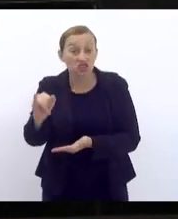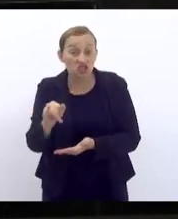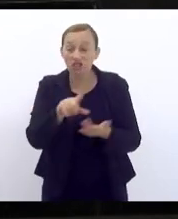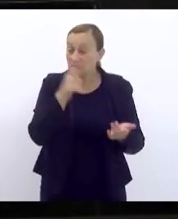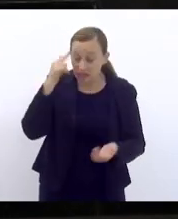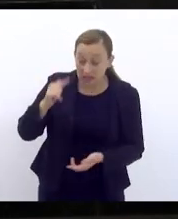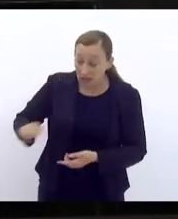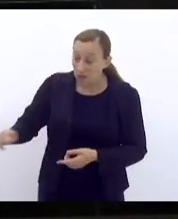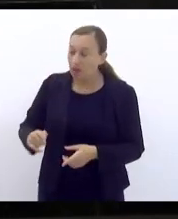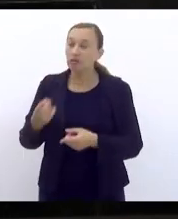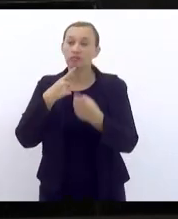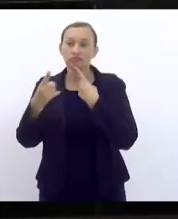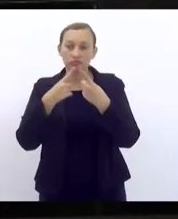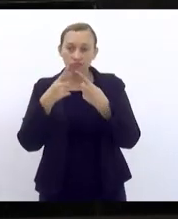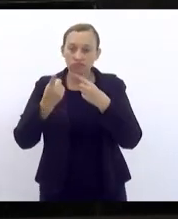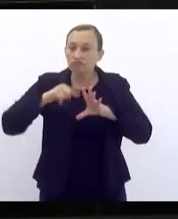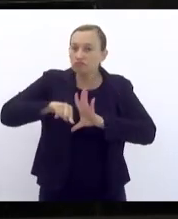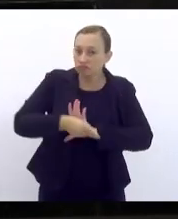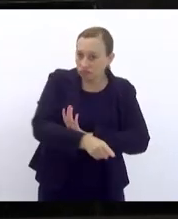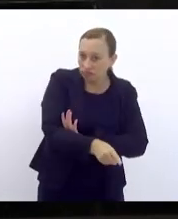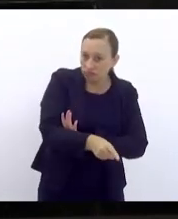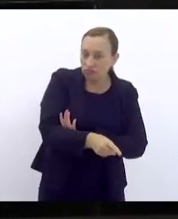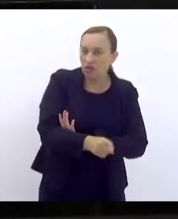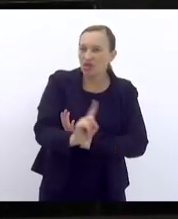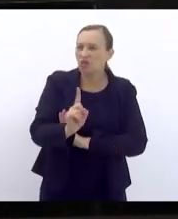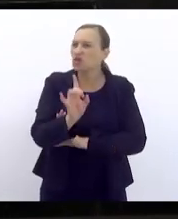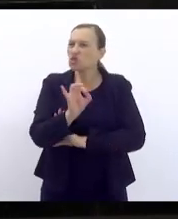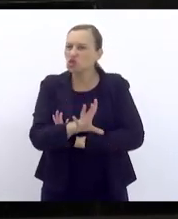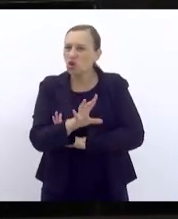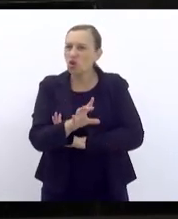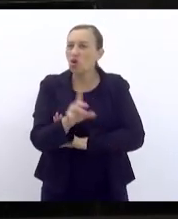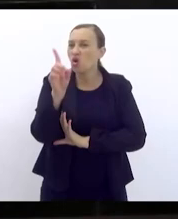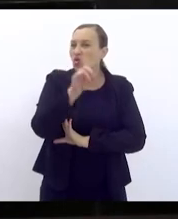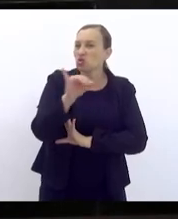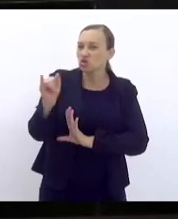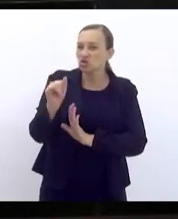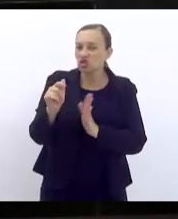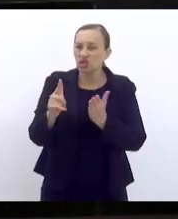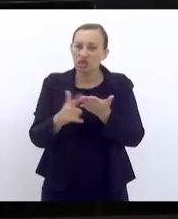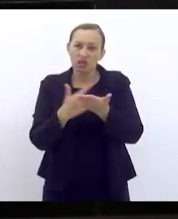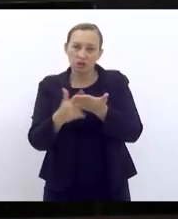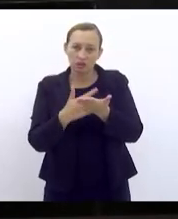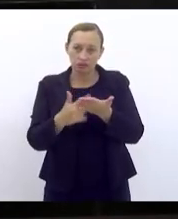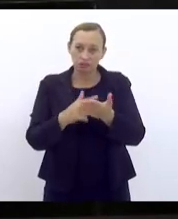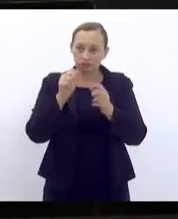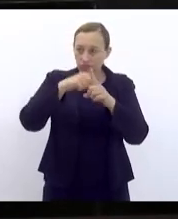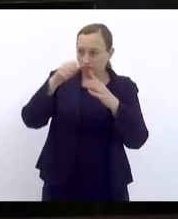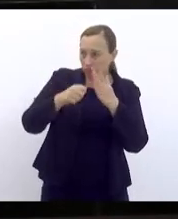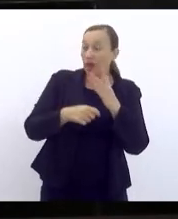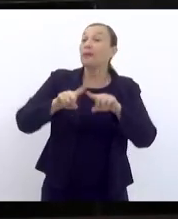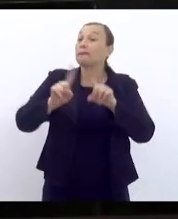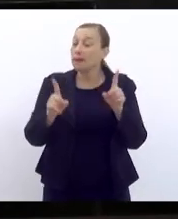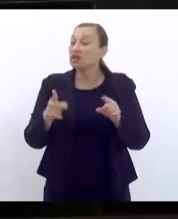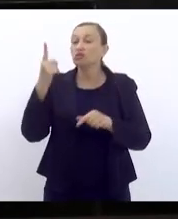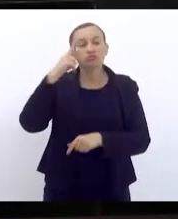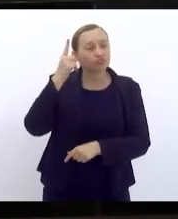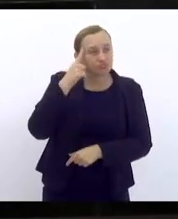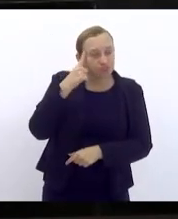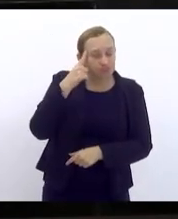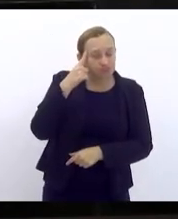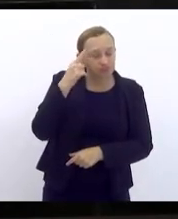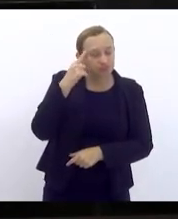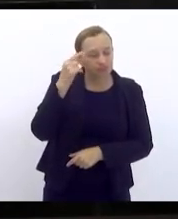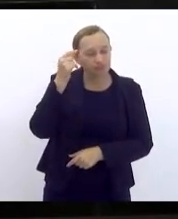semana, para discutir com profundidade, que não seja apenas uma data na folhinha do calendário, que seja um momento de uma reflexão